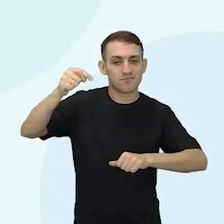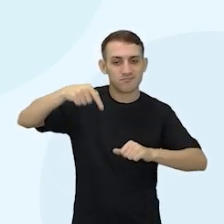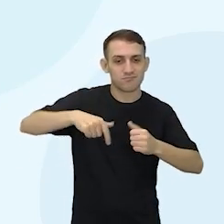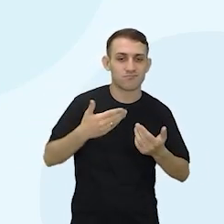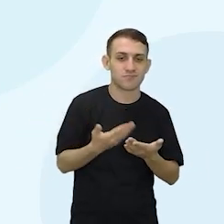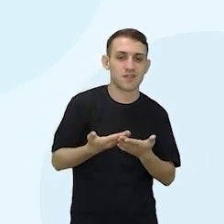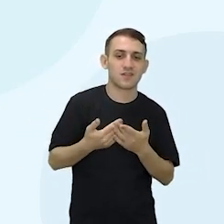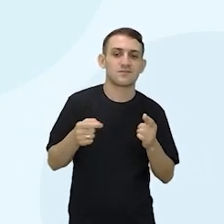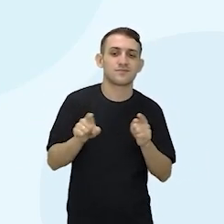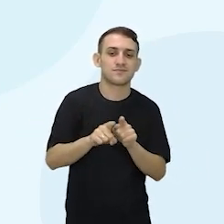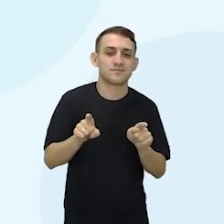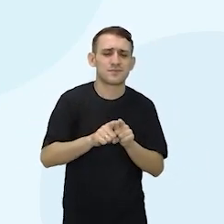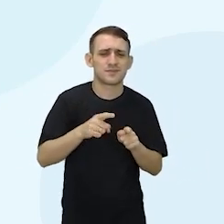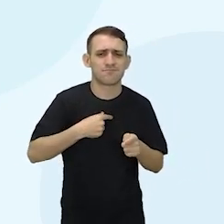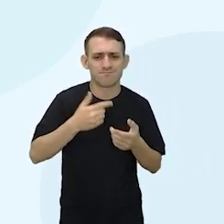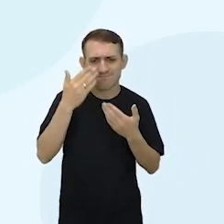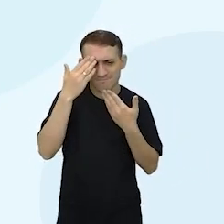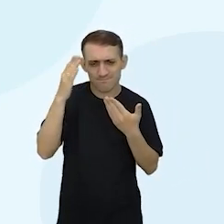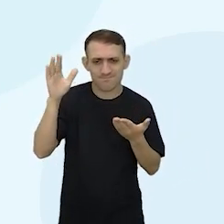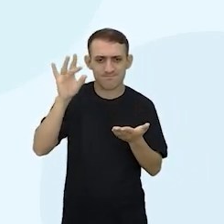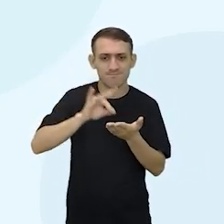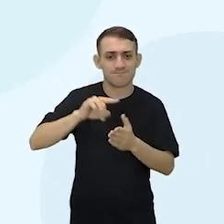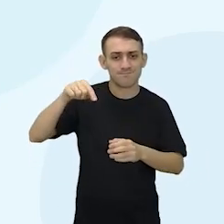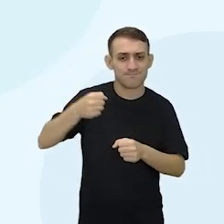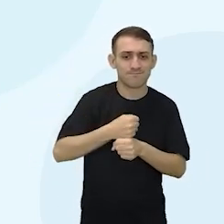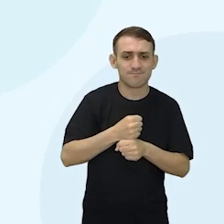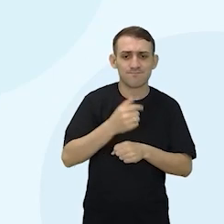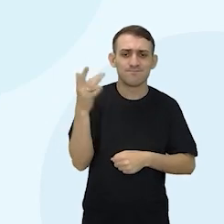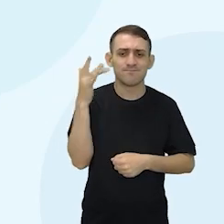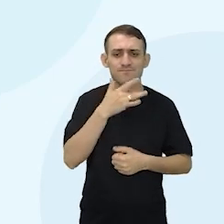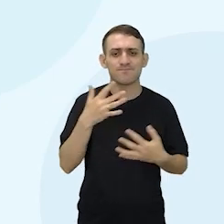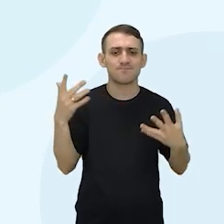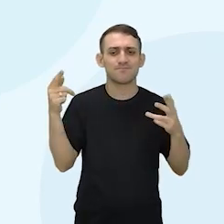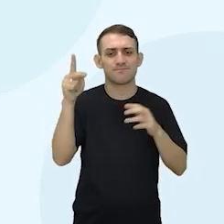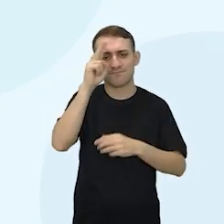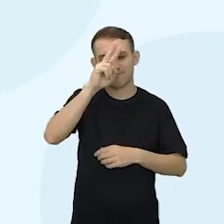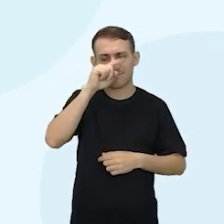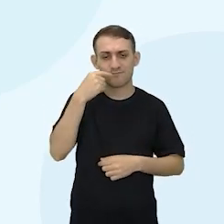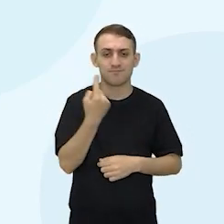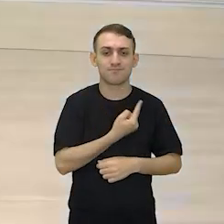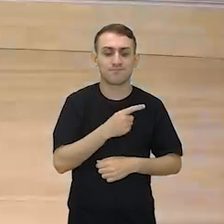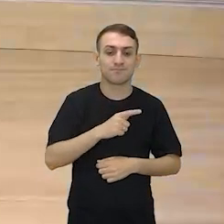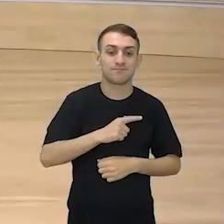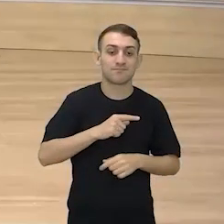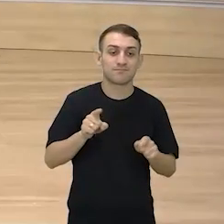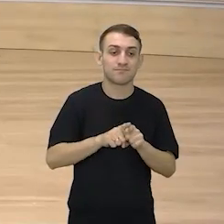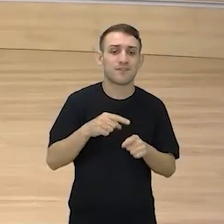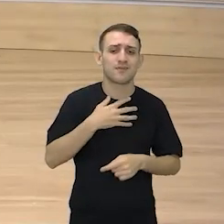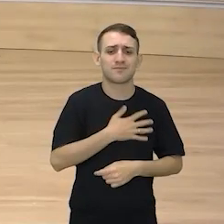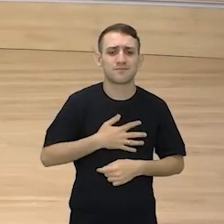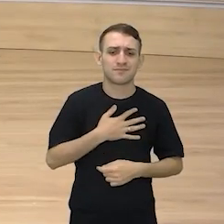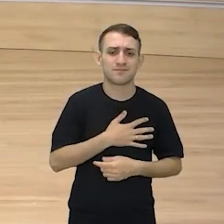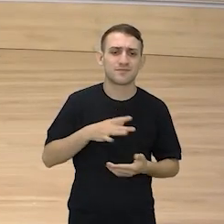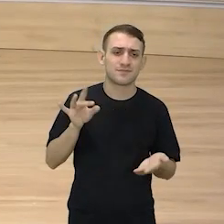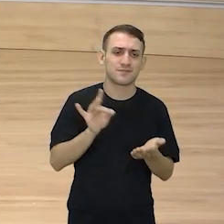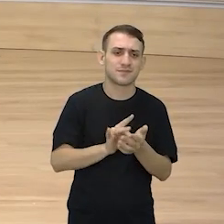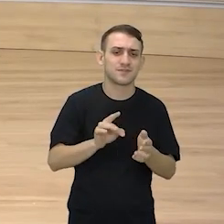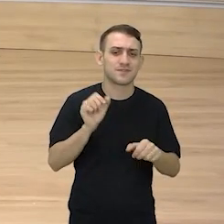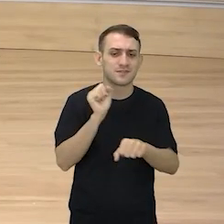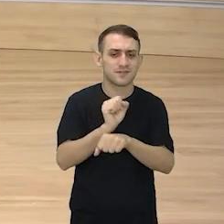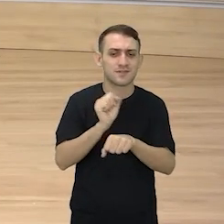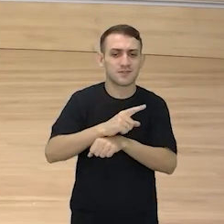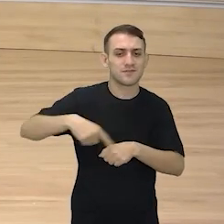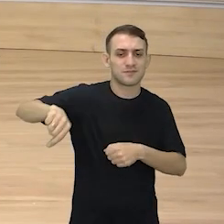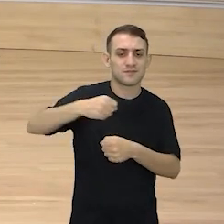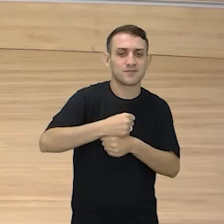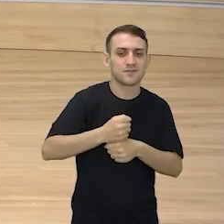vocês. Eu agradeço esse ano gostoso de história que nós tivemos. Amei, gente. Espero vocês o